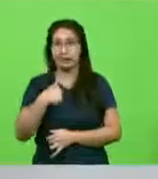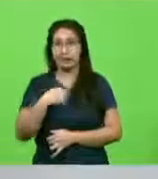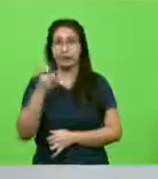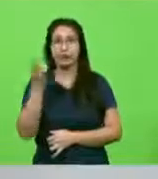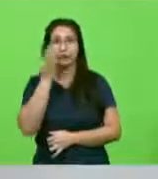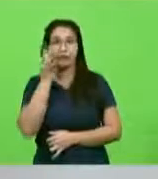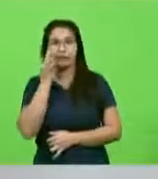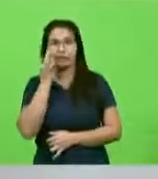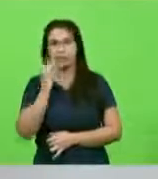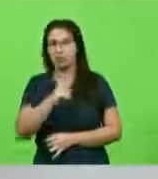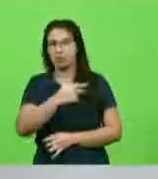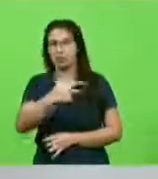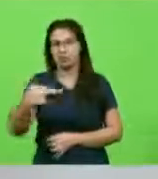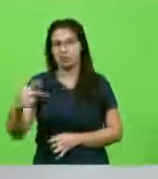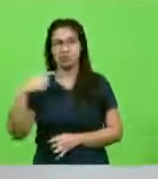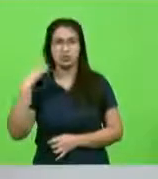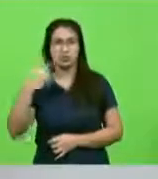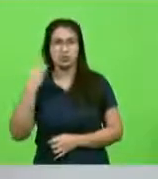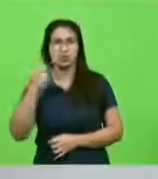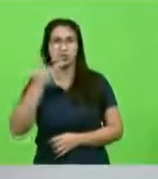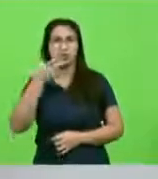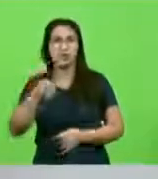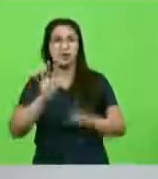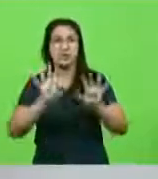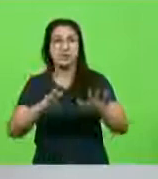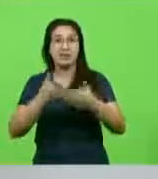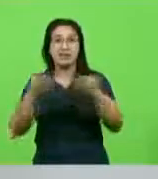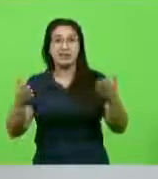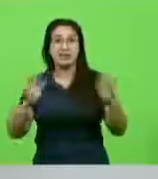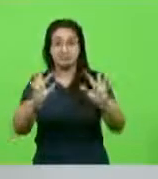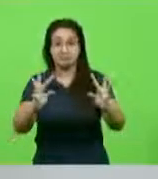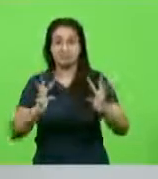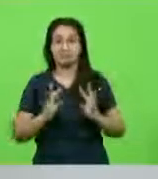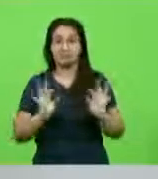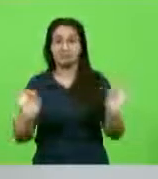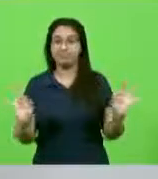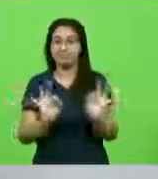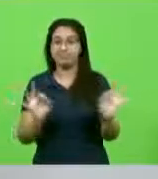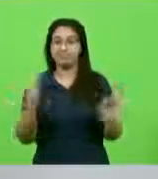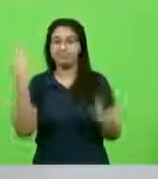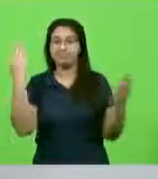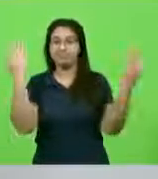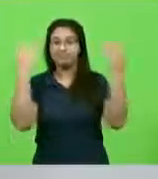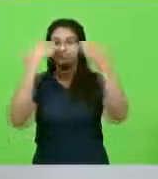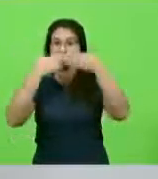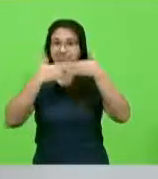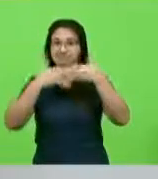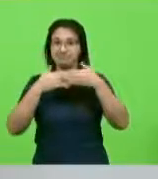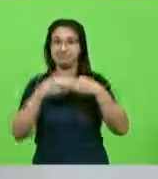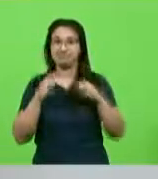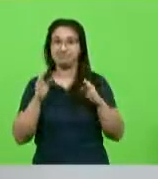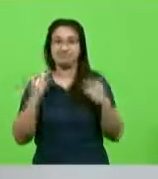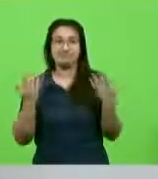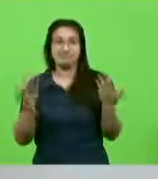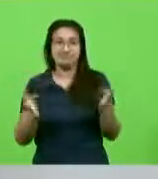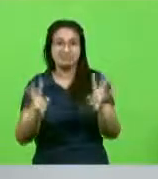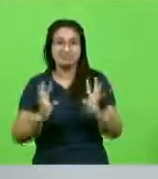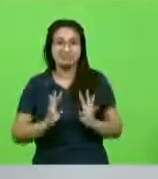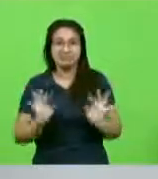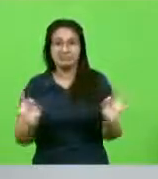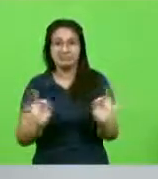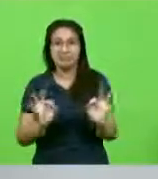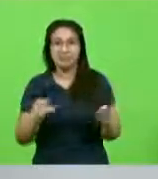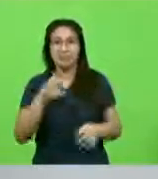Fernando e outros deputados falamos, mas eles estão surdos, estão cegos e estão surdos. Saiu a